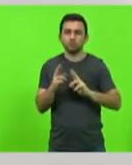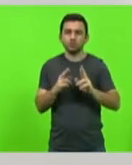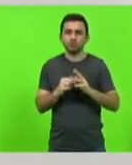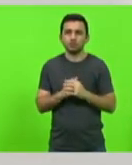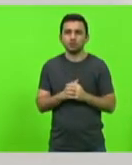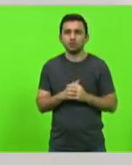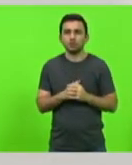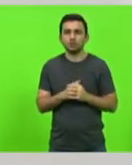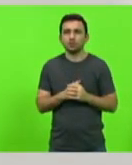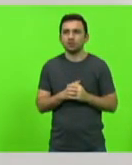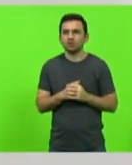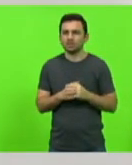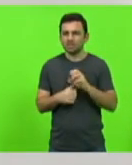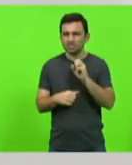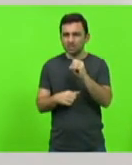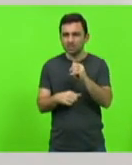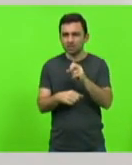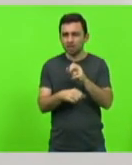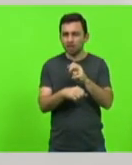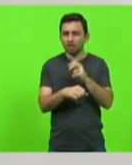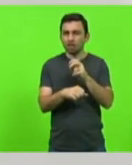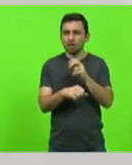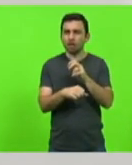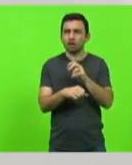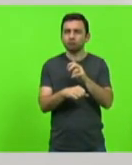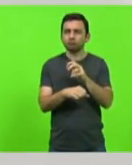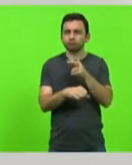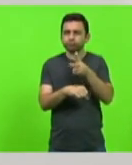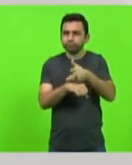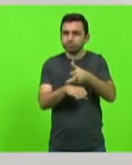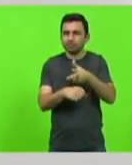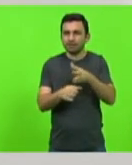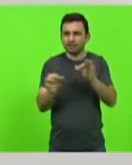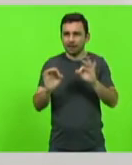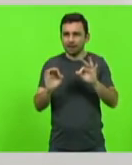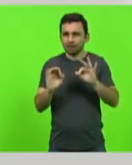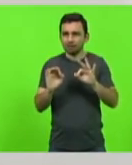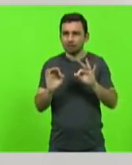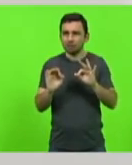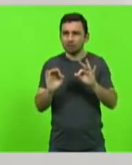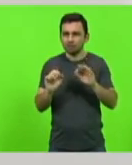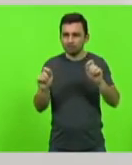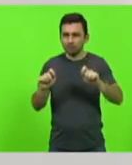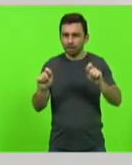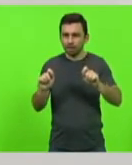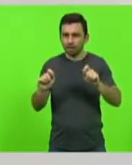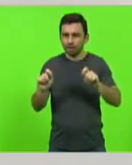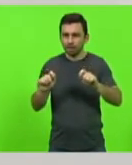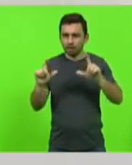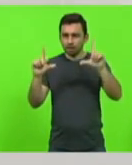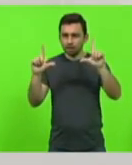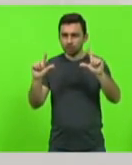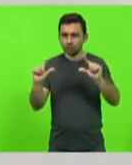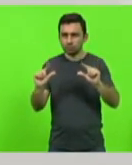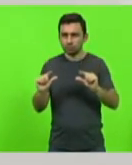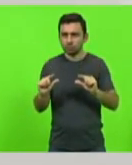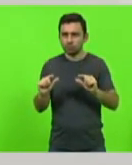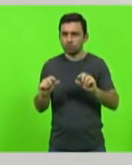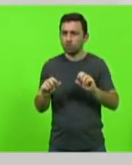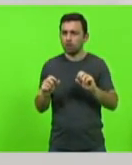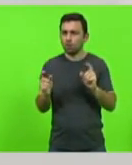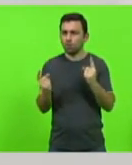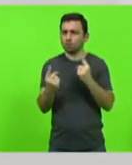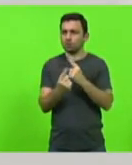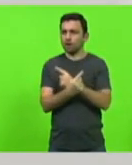não fiscalizar velocidade em rodovias auxilia na redução de mortes? Não seria o contrário?